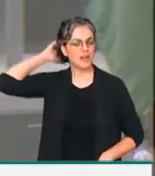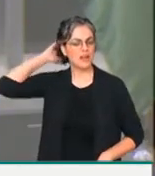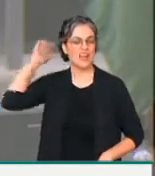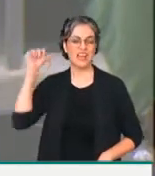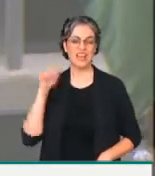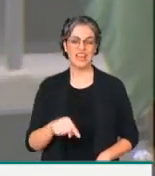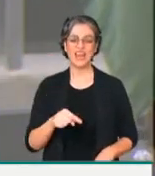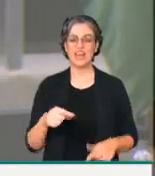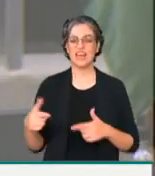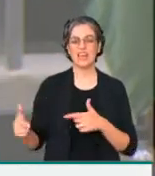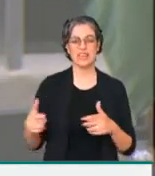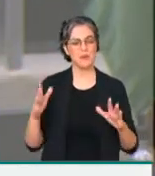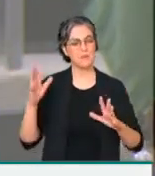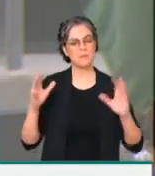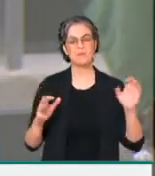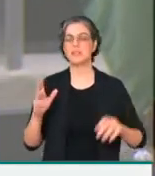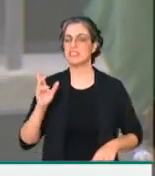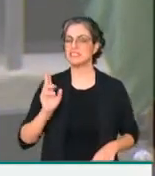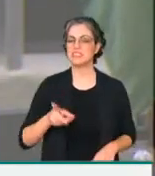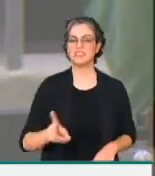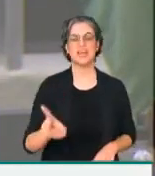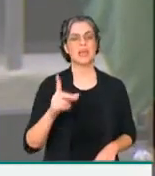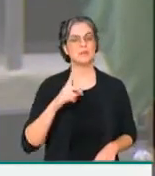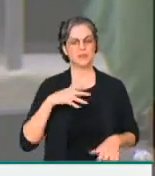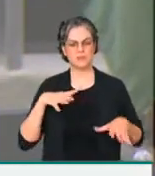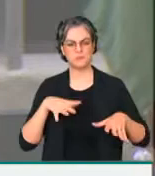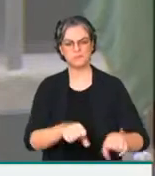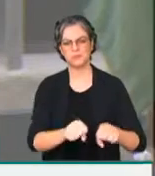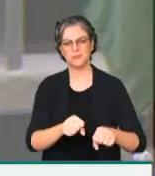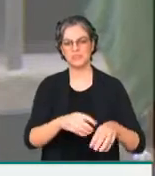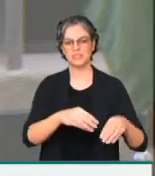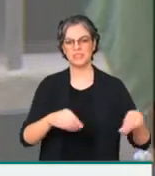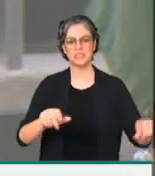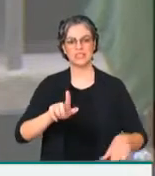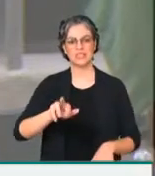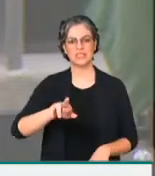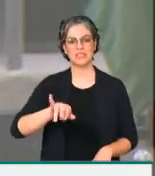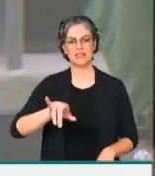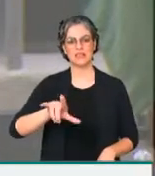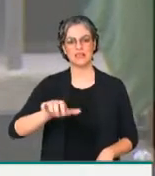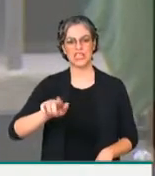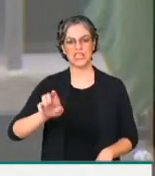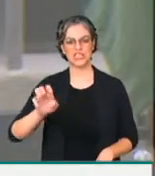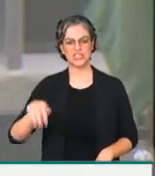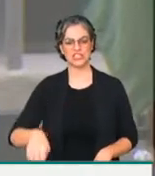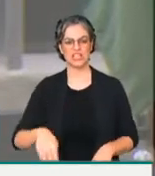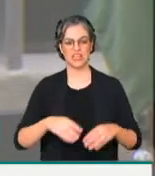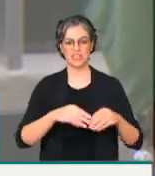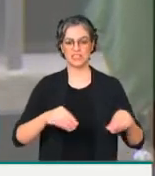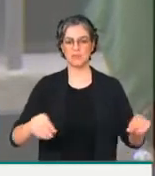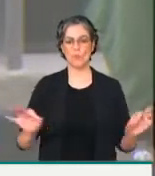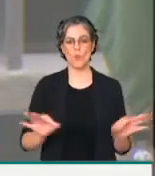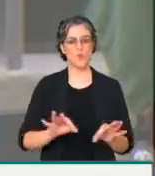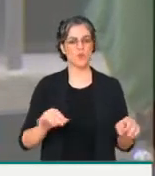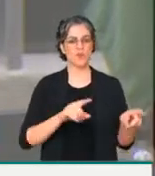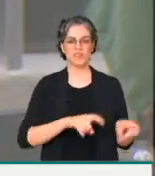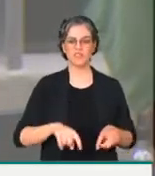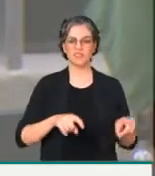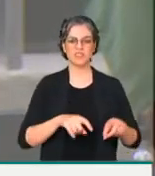conflito que é marcado por grilagem de grandes proporções, latifúndios improdutivos,